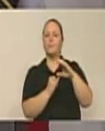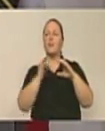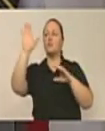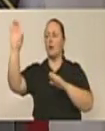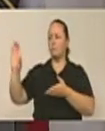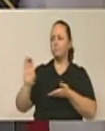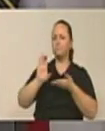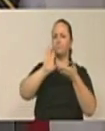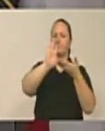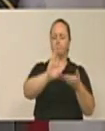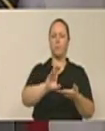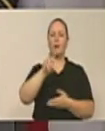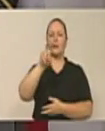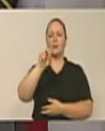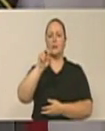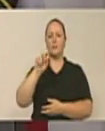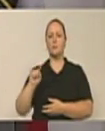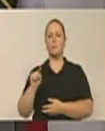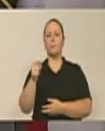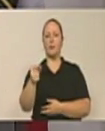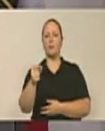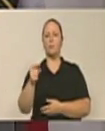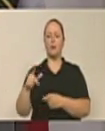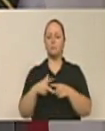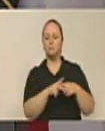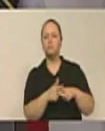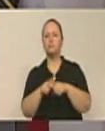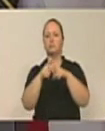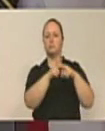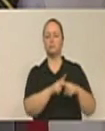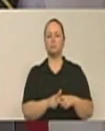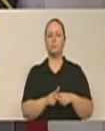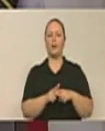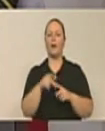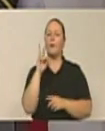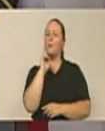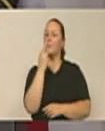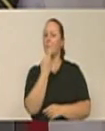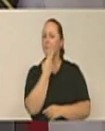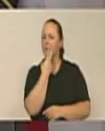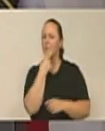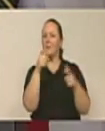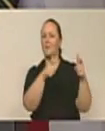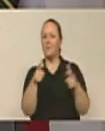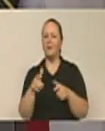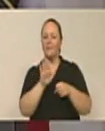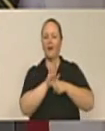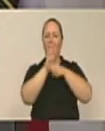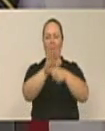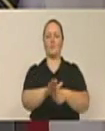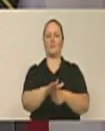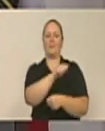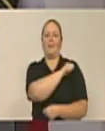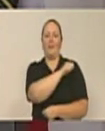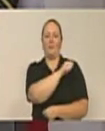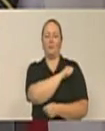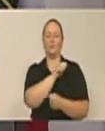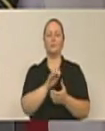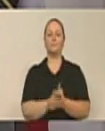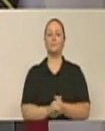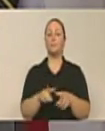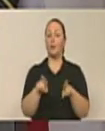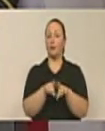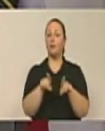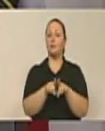$ 500 mil, vereador Jefferson, para investimentos no refeitório do instituto, beneficiando, assim, todos os alunos. Mais ruas de Blumenau devem receber